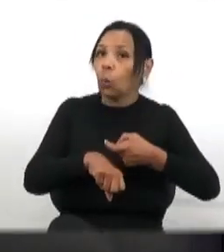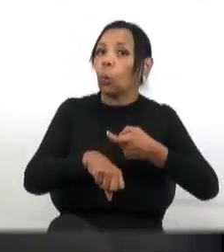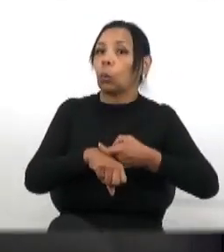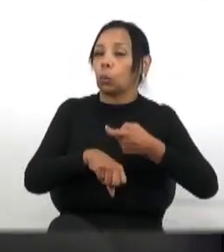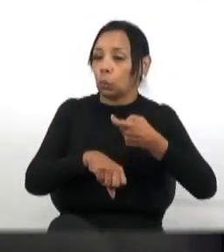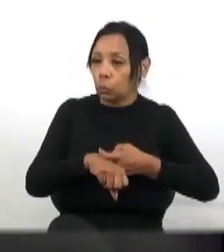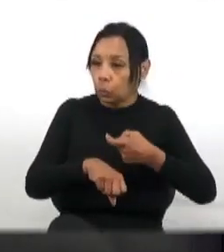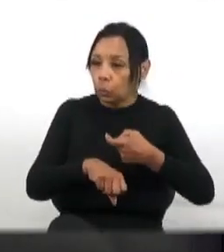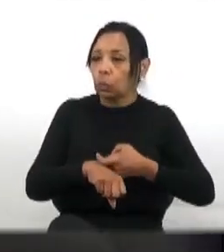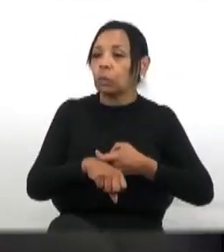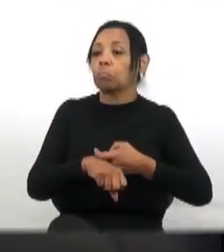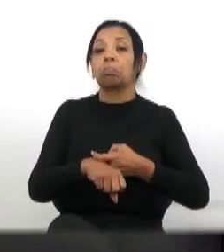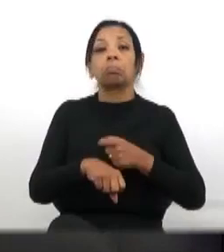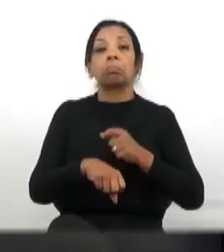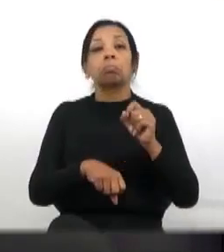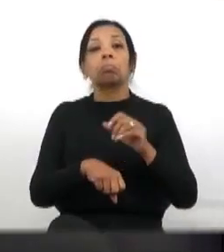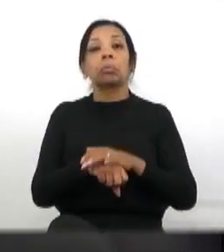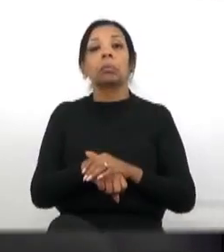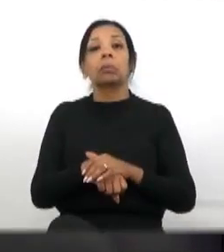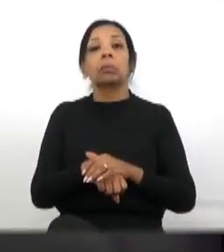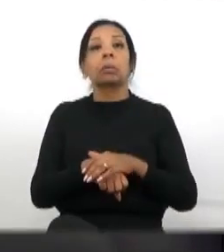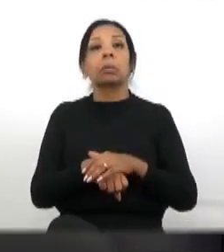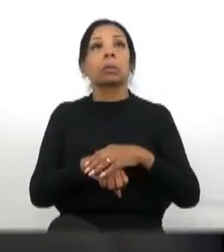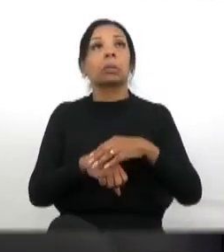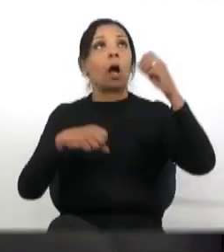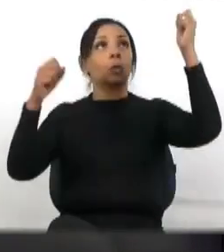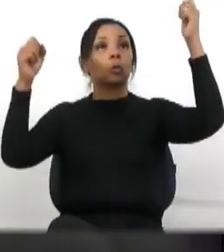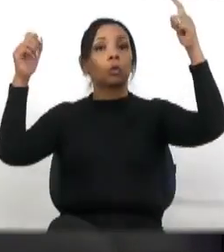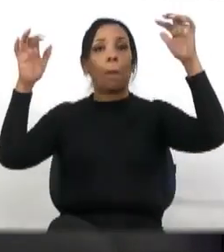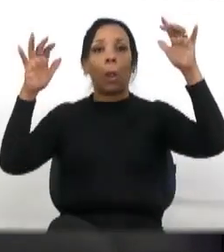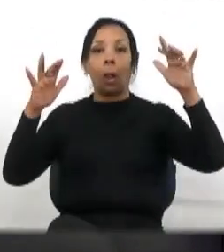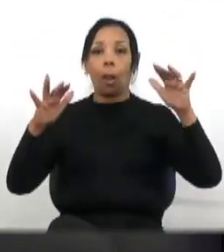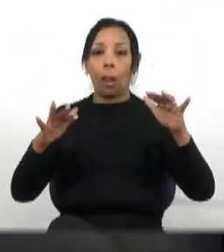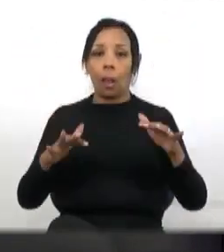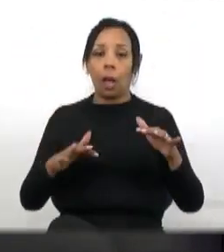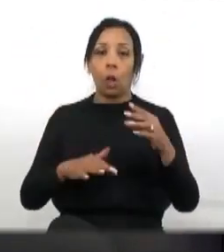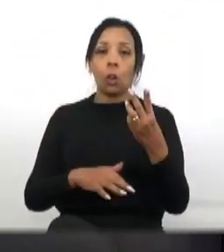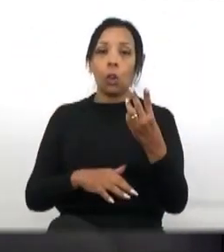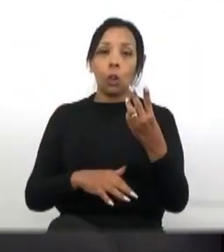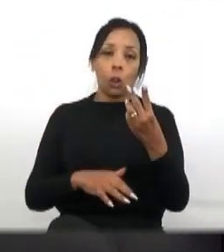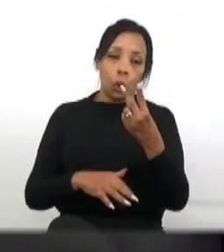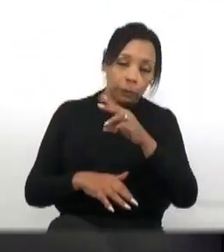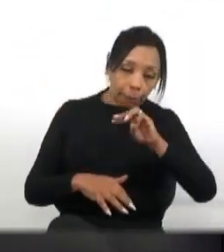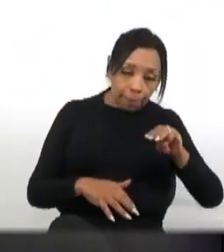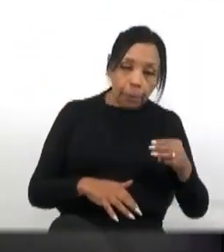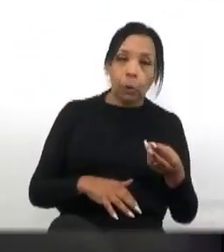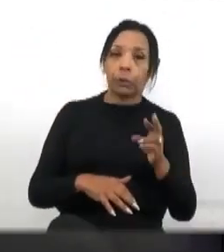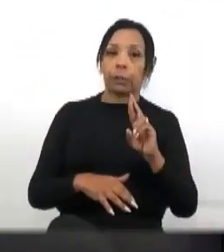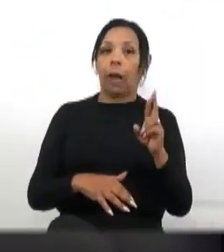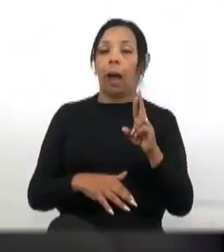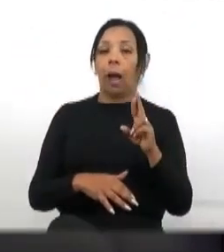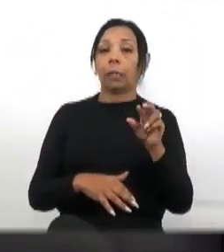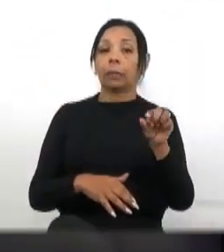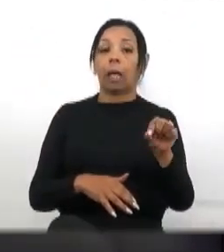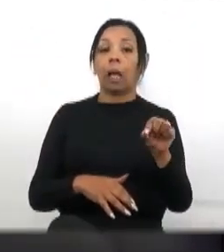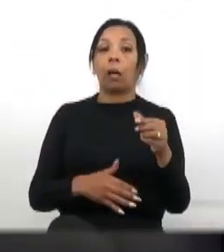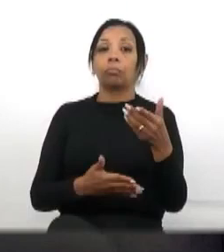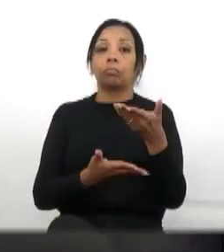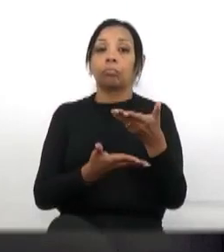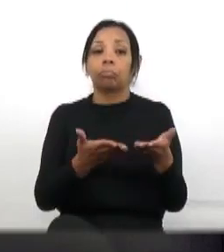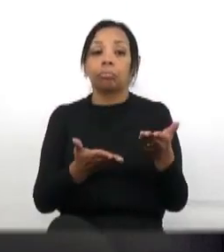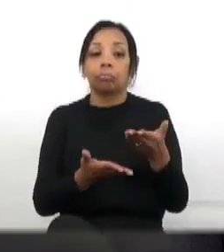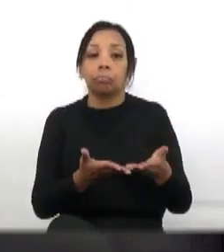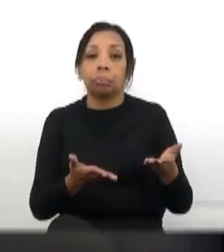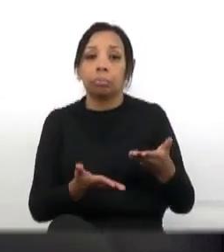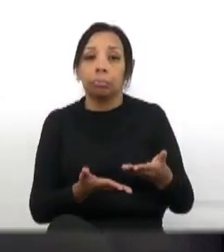sol e chuva na garagem, então nós estamos falando de dois milhões de reais do governo do estado que estão sendo neste exato momento desperdiçados aqui em Bragança,